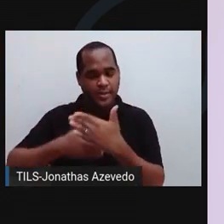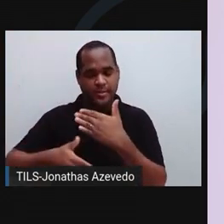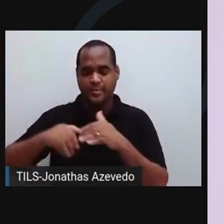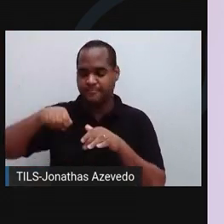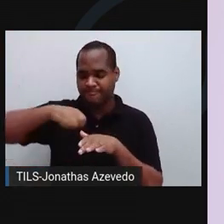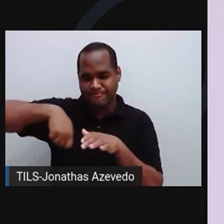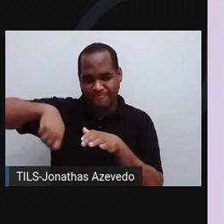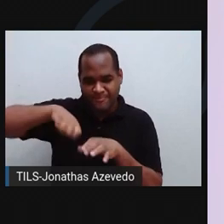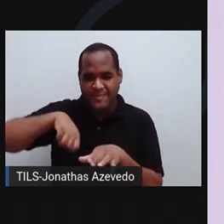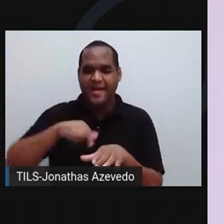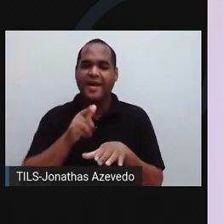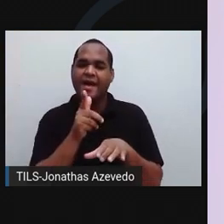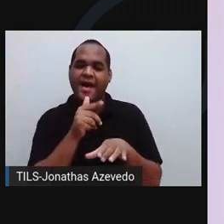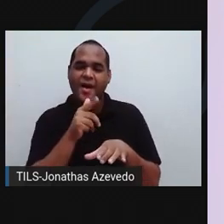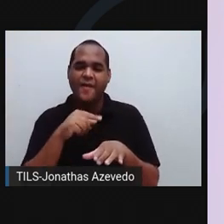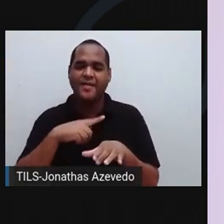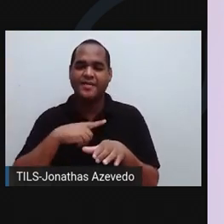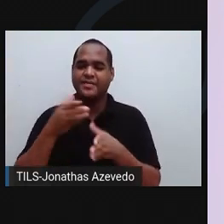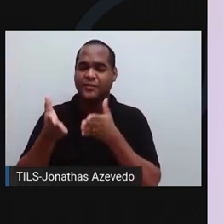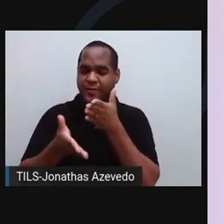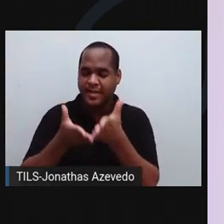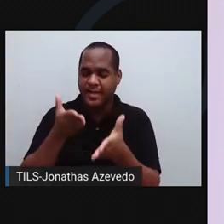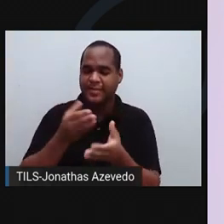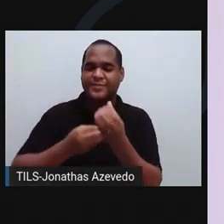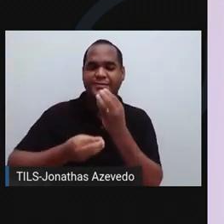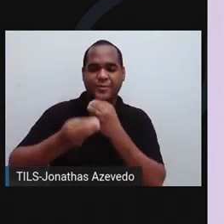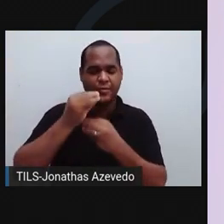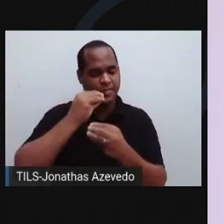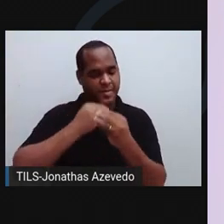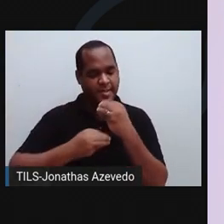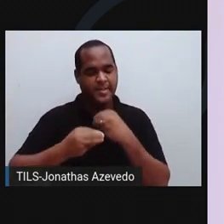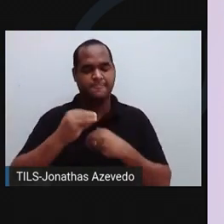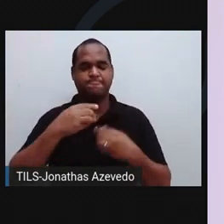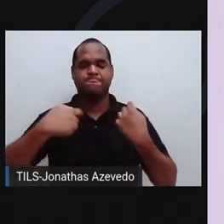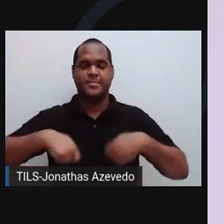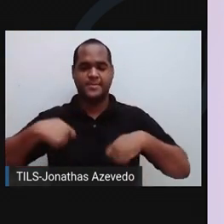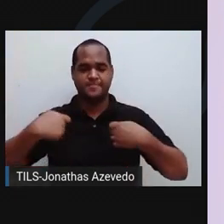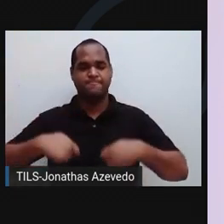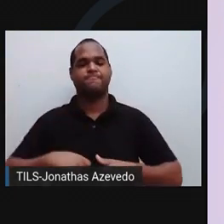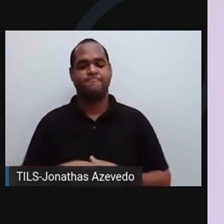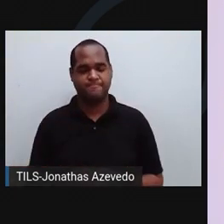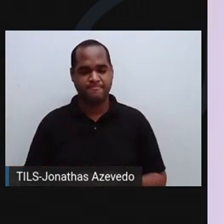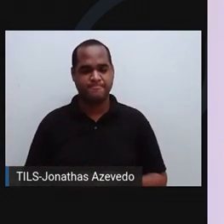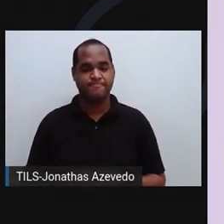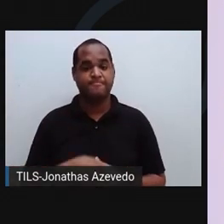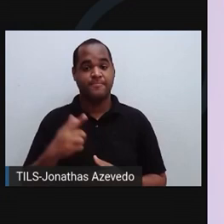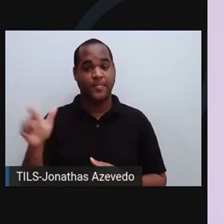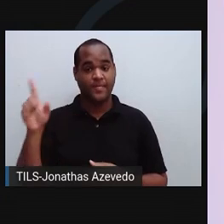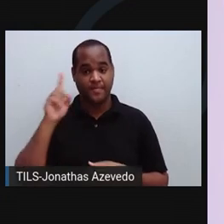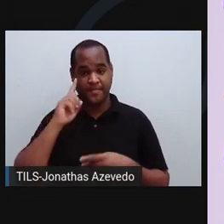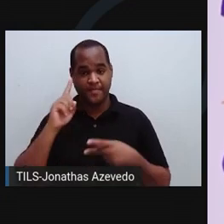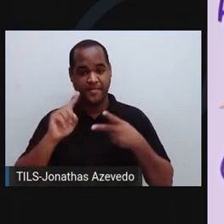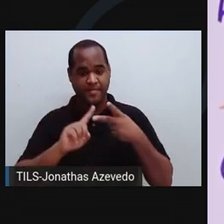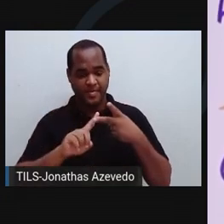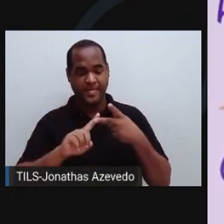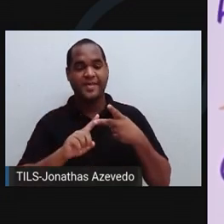tratamento da água e cuidados higiênicos aí com os alimentos. Agora, giardíase, pessoal,